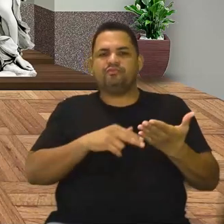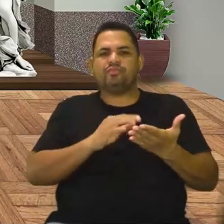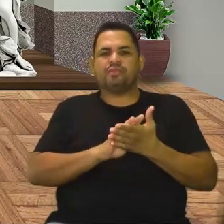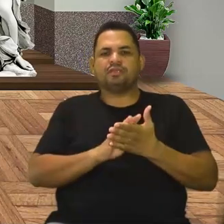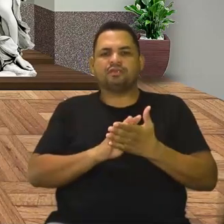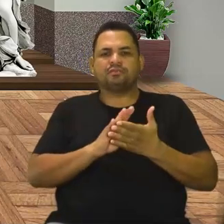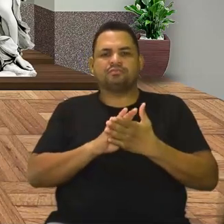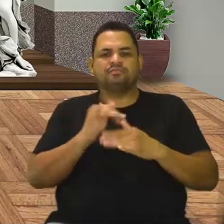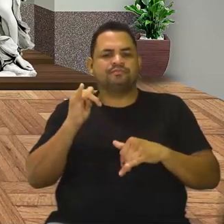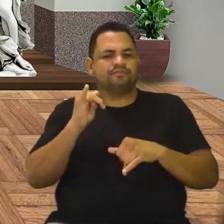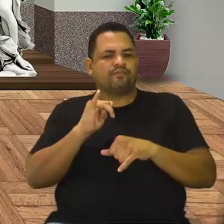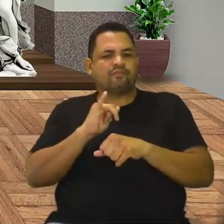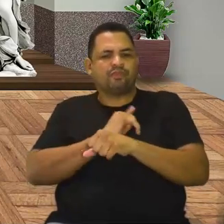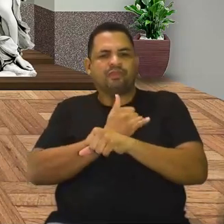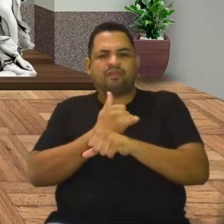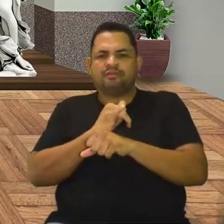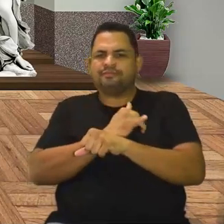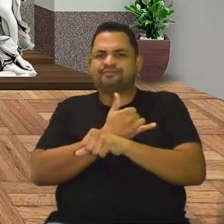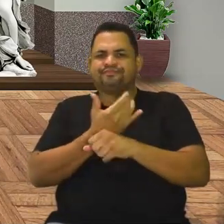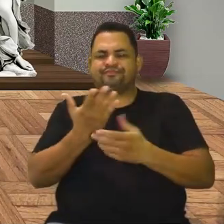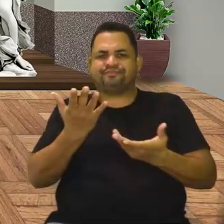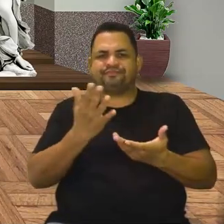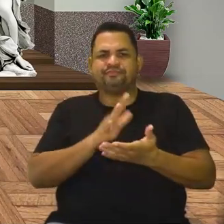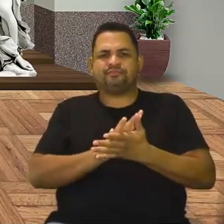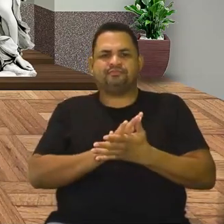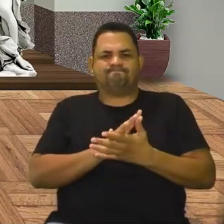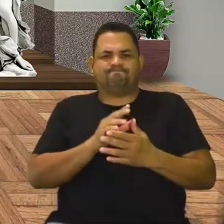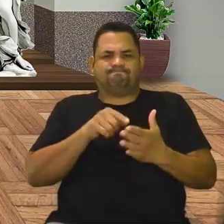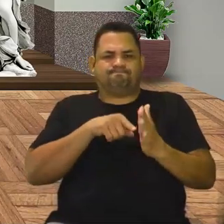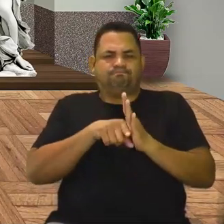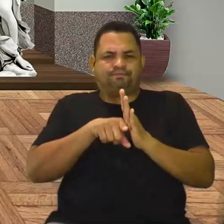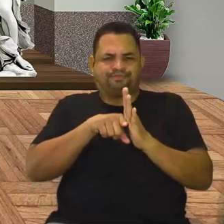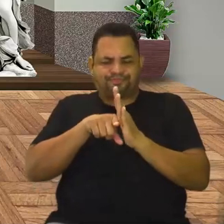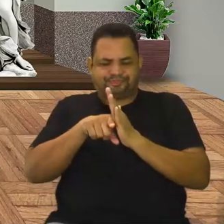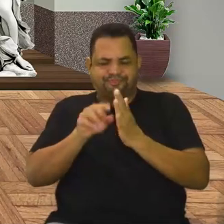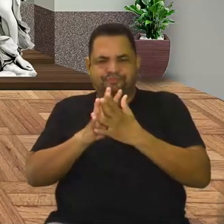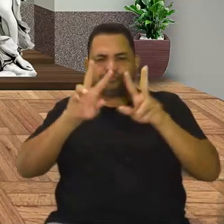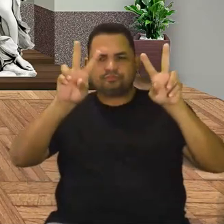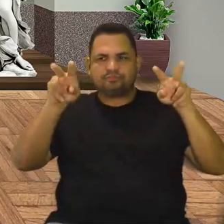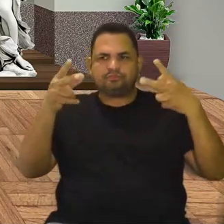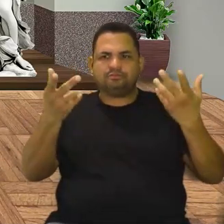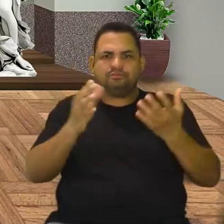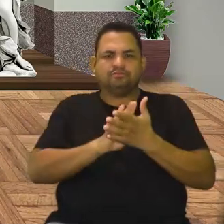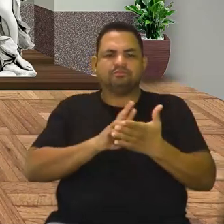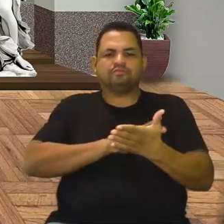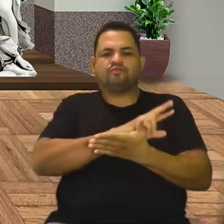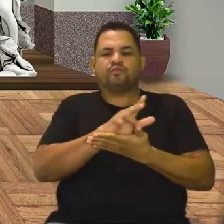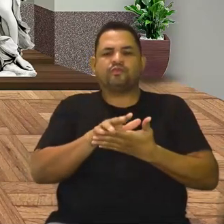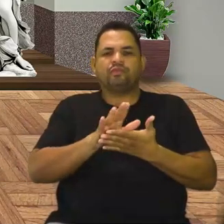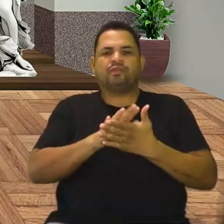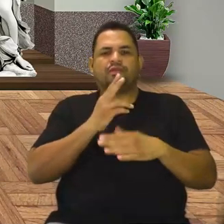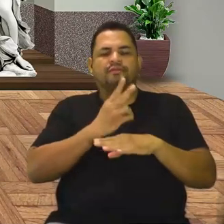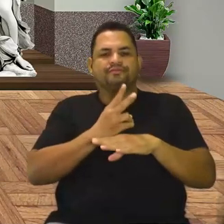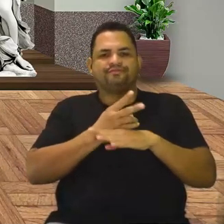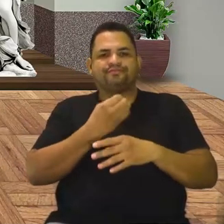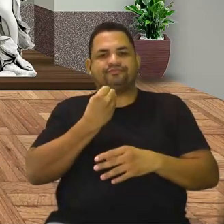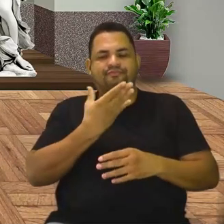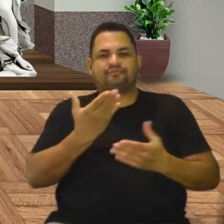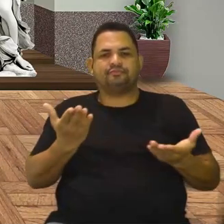você vai para o YouTube, tem muita coisa, muita vasta pesquisa sobre esse assunto no YouTube, vários vídeos muito bons também,